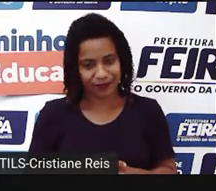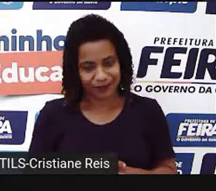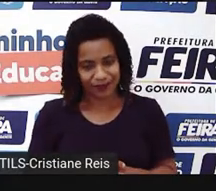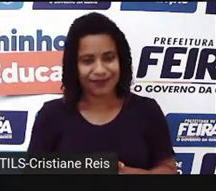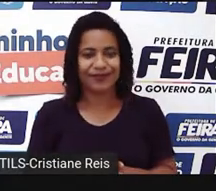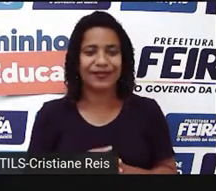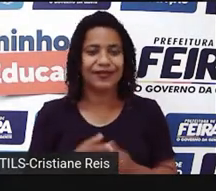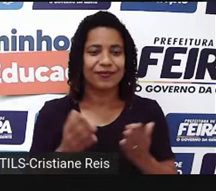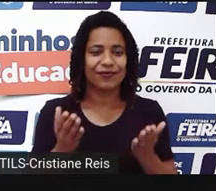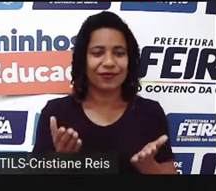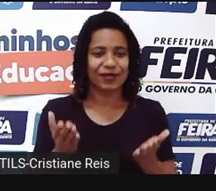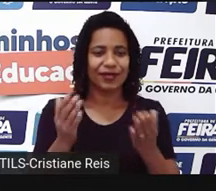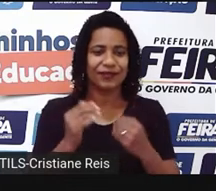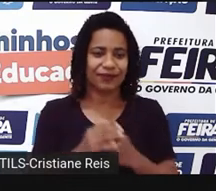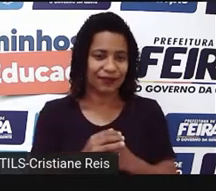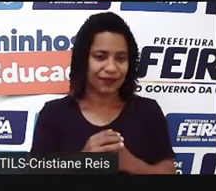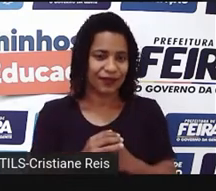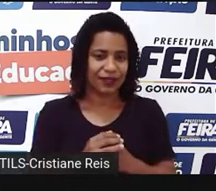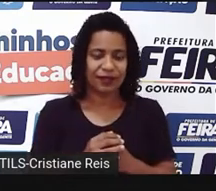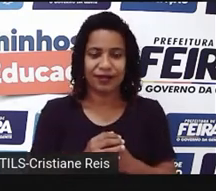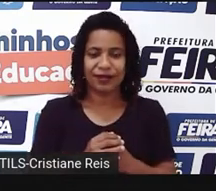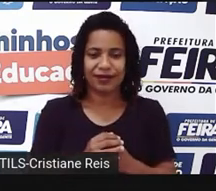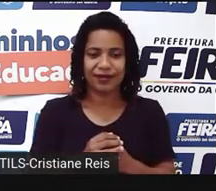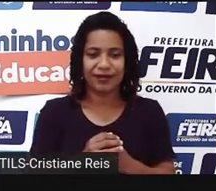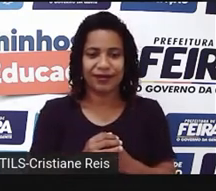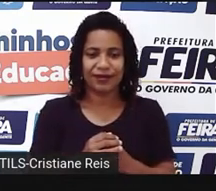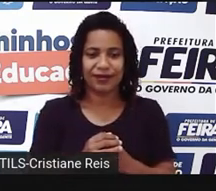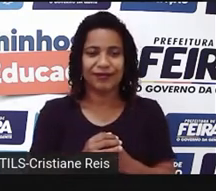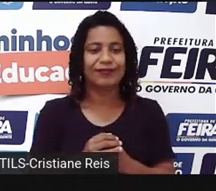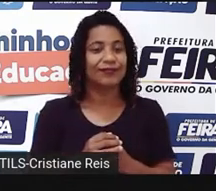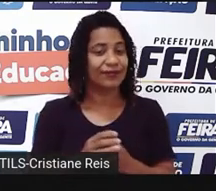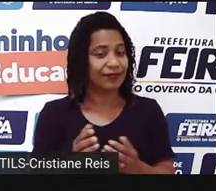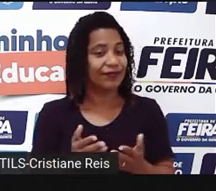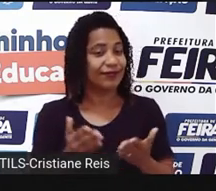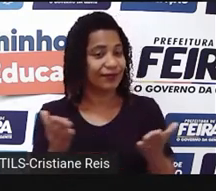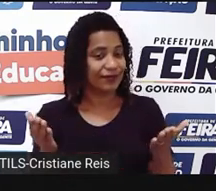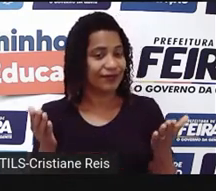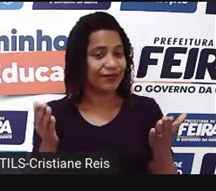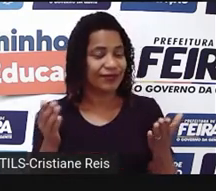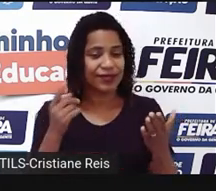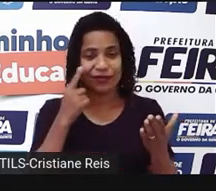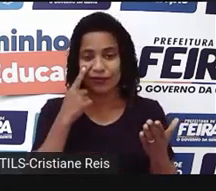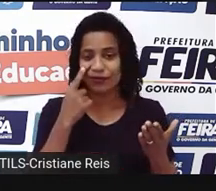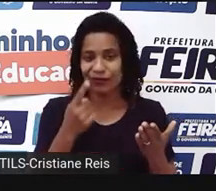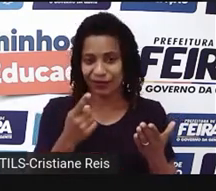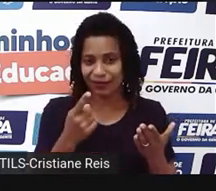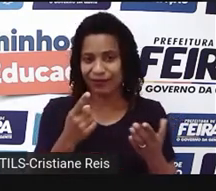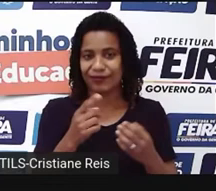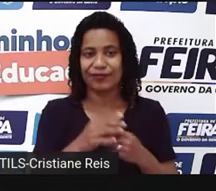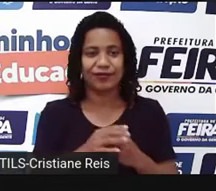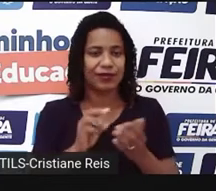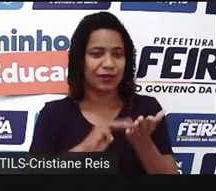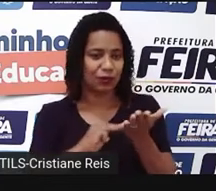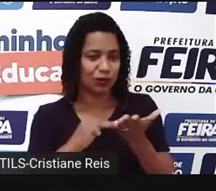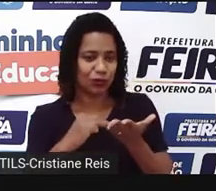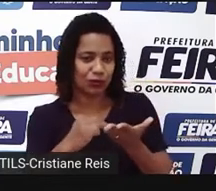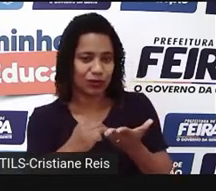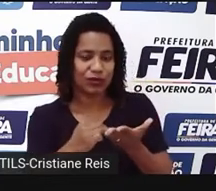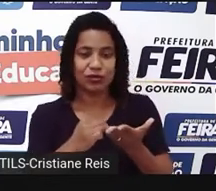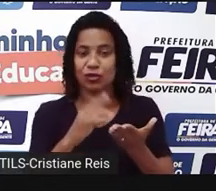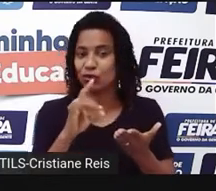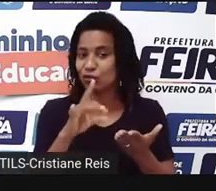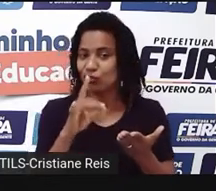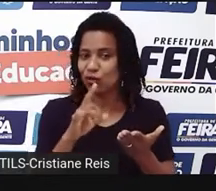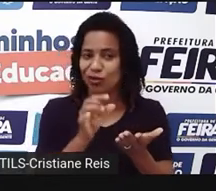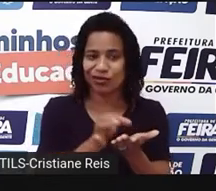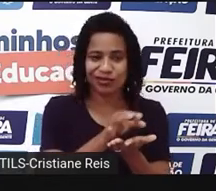It's 2 dollars and 30 cents. Observe aqui que neste caso não é só os centavos, né? Nós